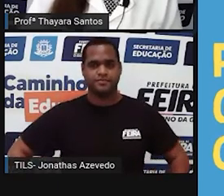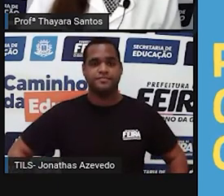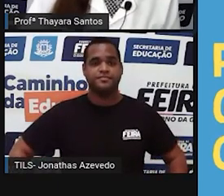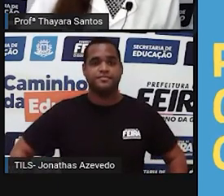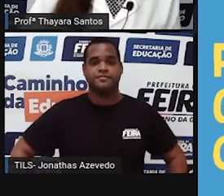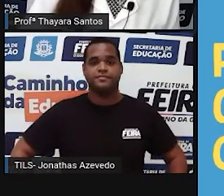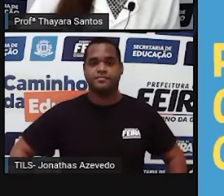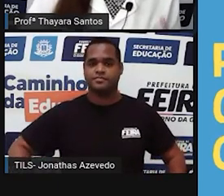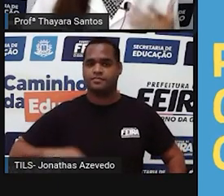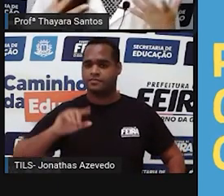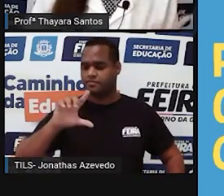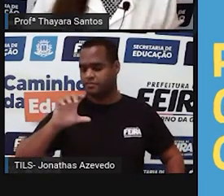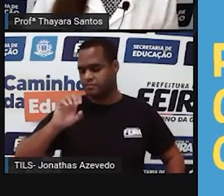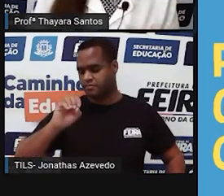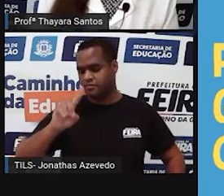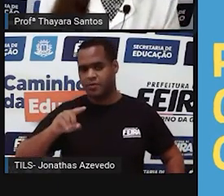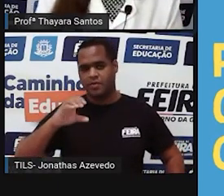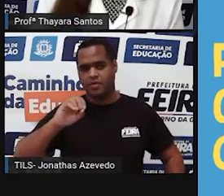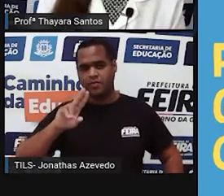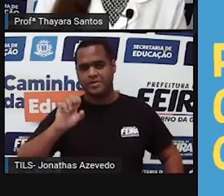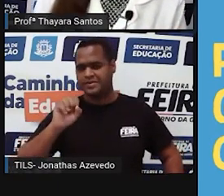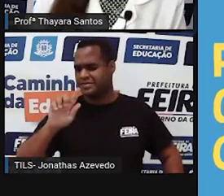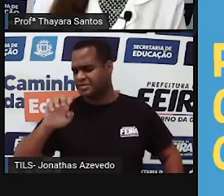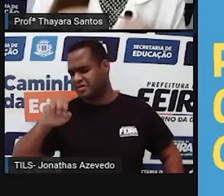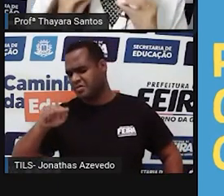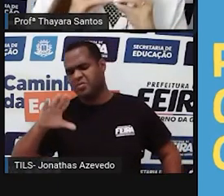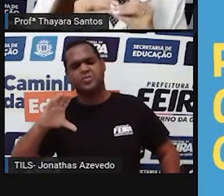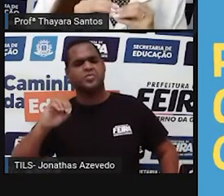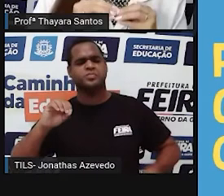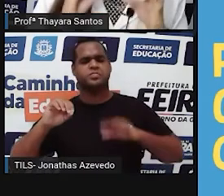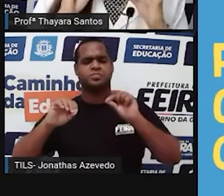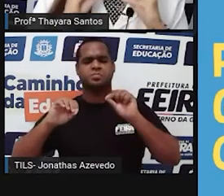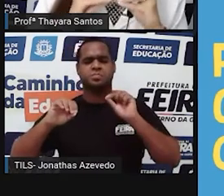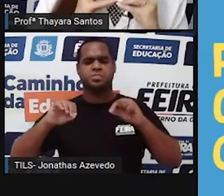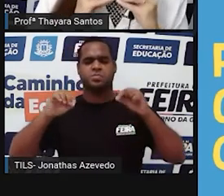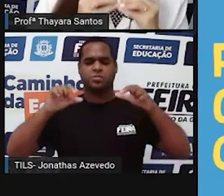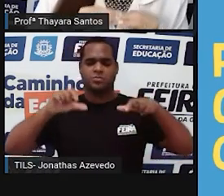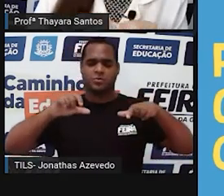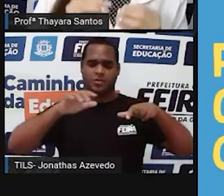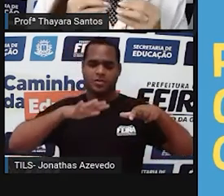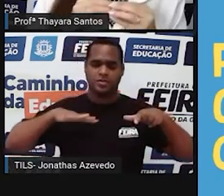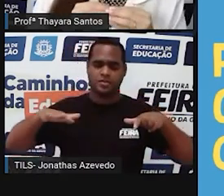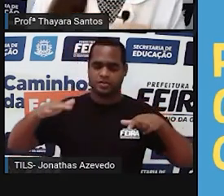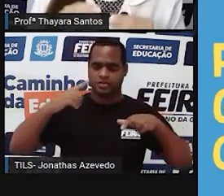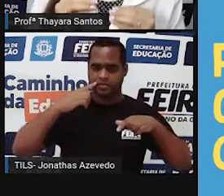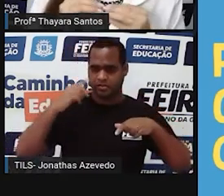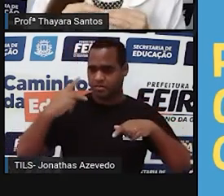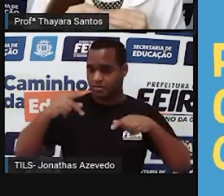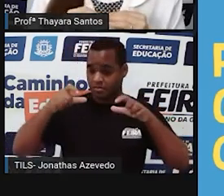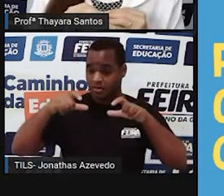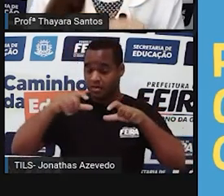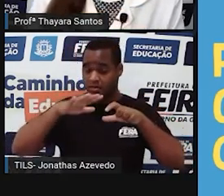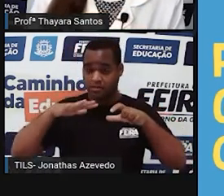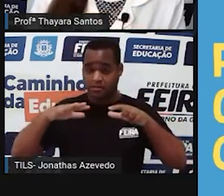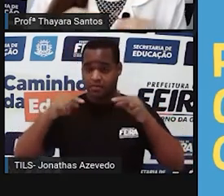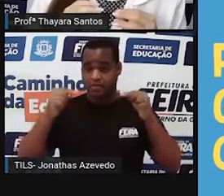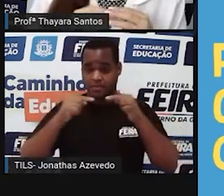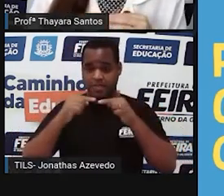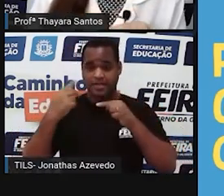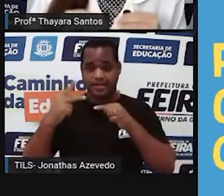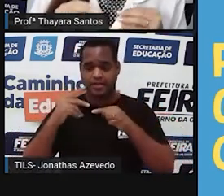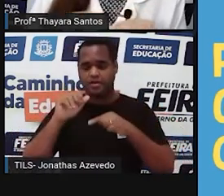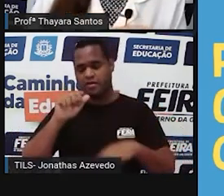Locus gênico, o que é isso? Locus gênico é o local, é a posição onde está aquele alelo.